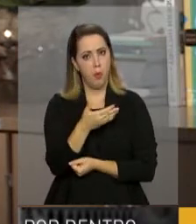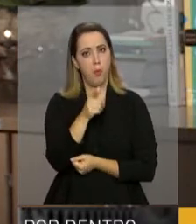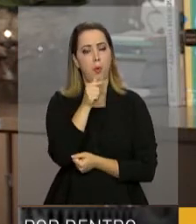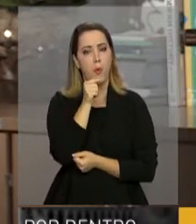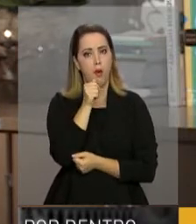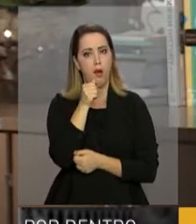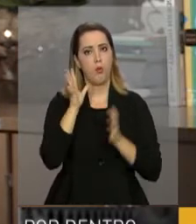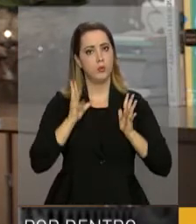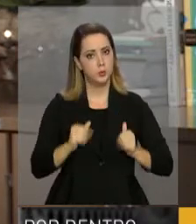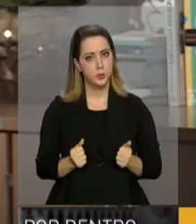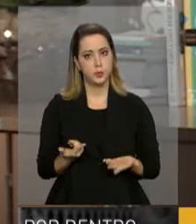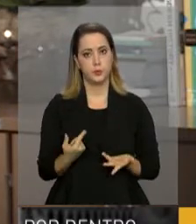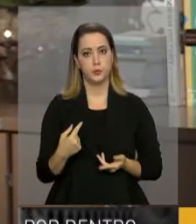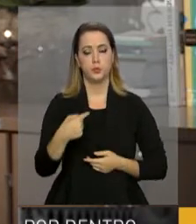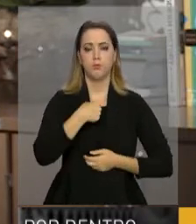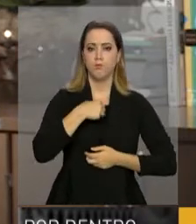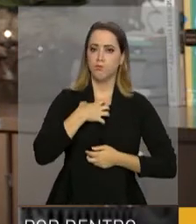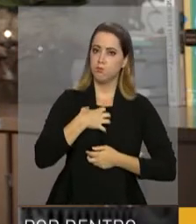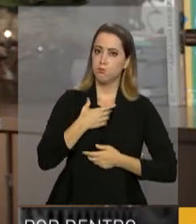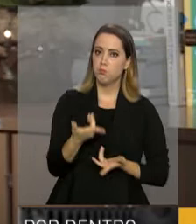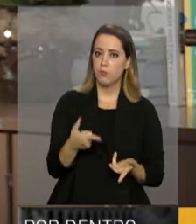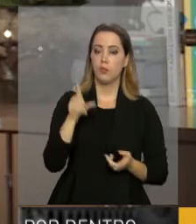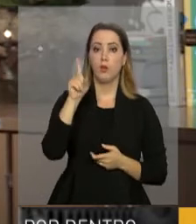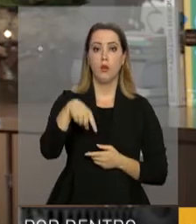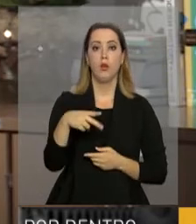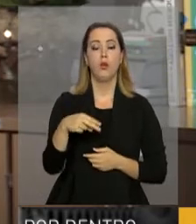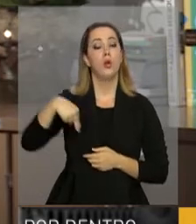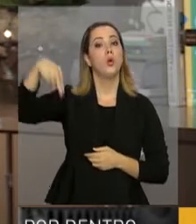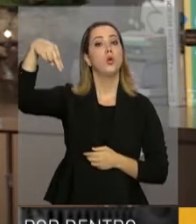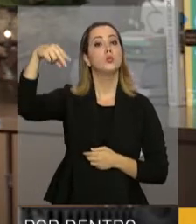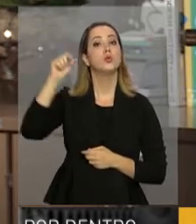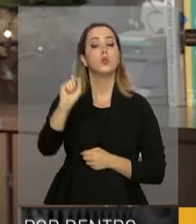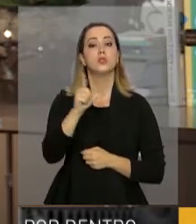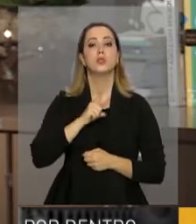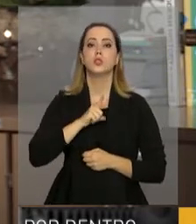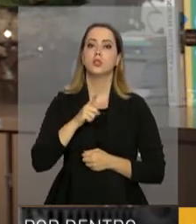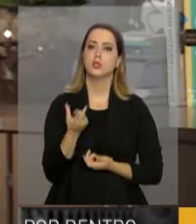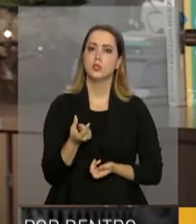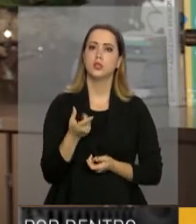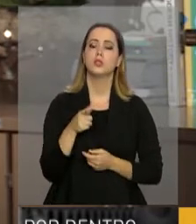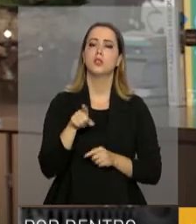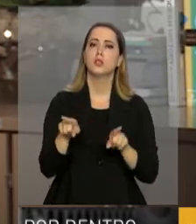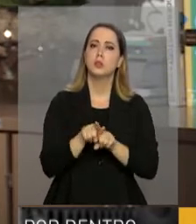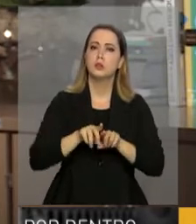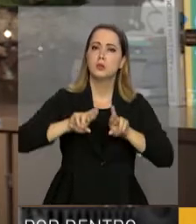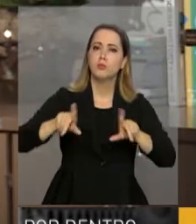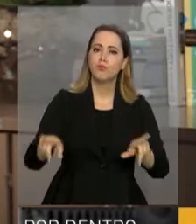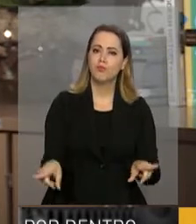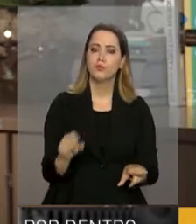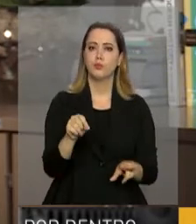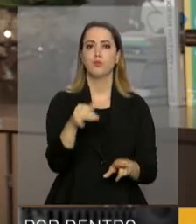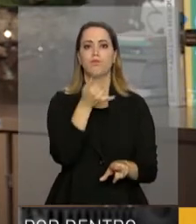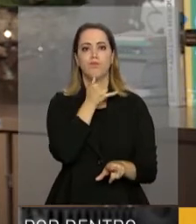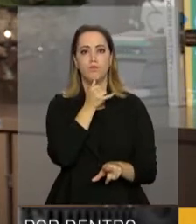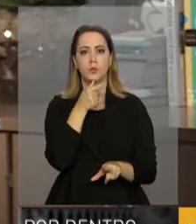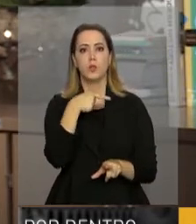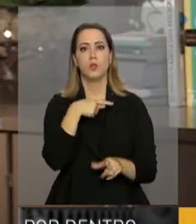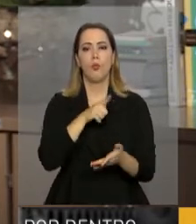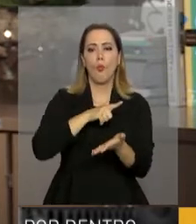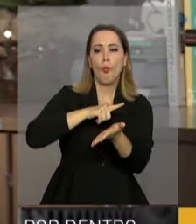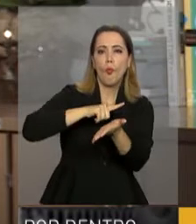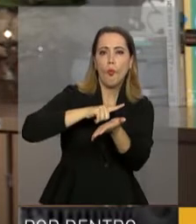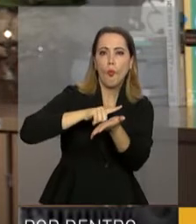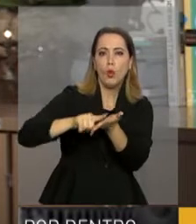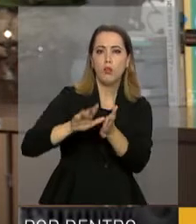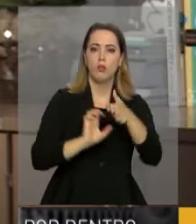E tem uma outra coisa que me toca também muito grande. No Nordeste nós temos ainda, infelizmente, a indústria da seca. A